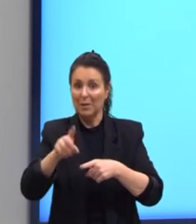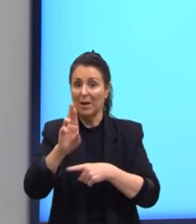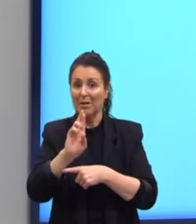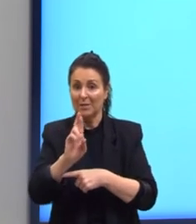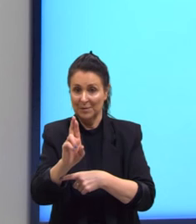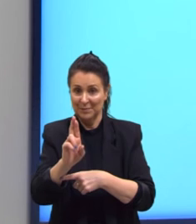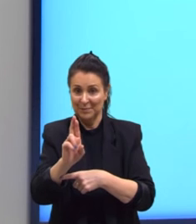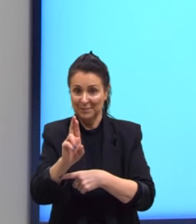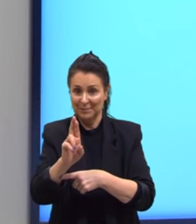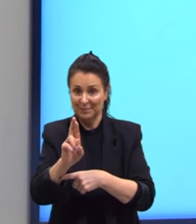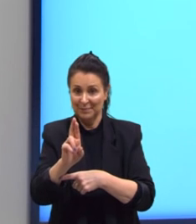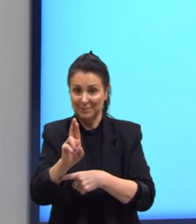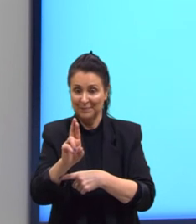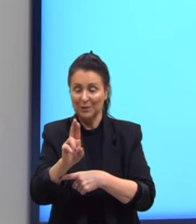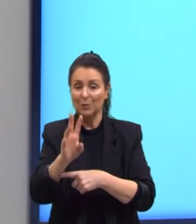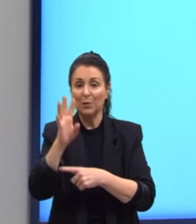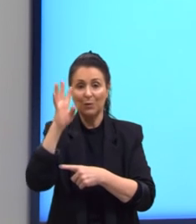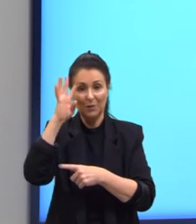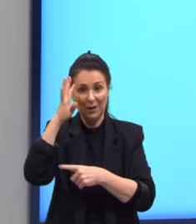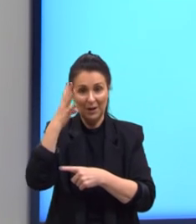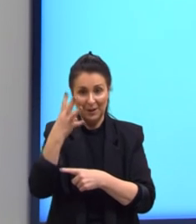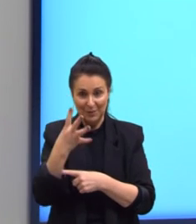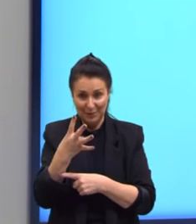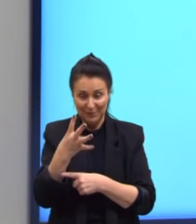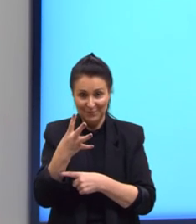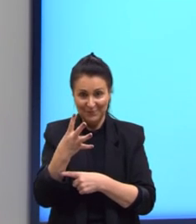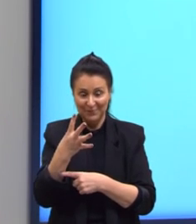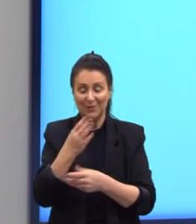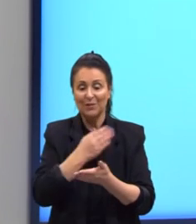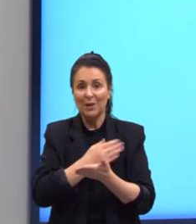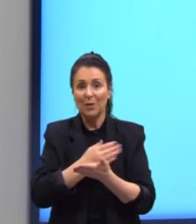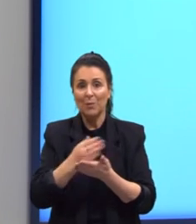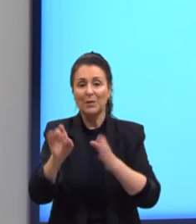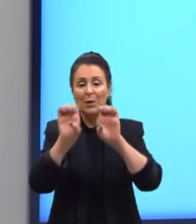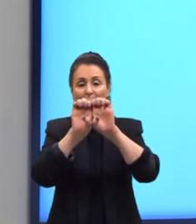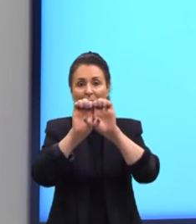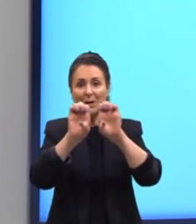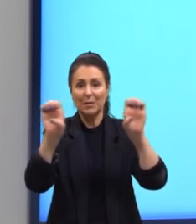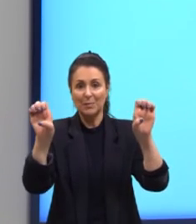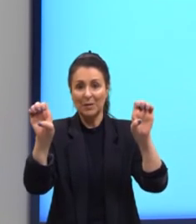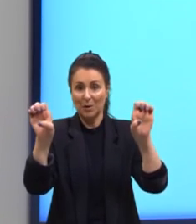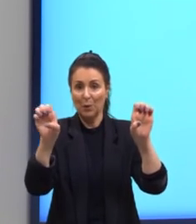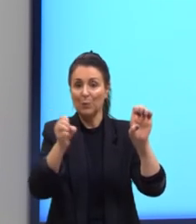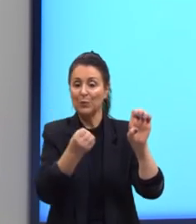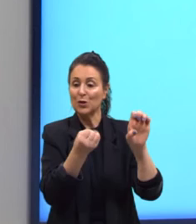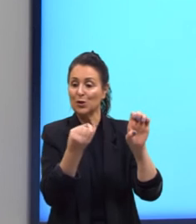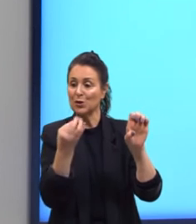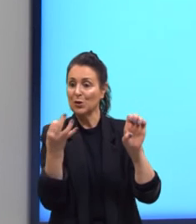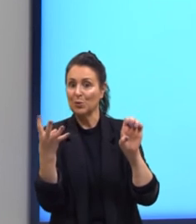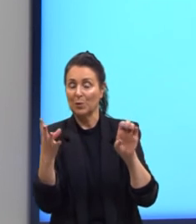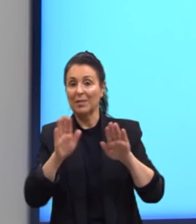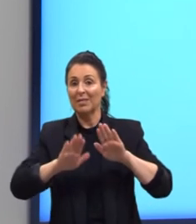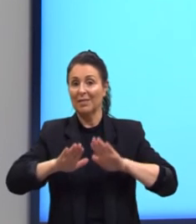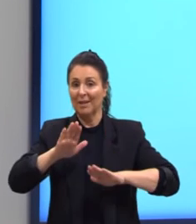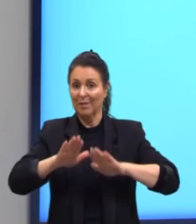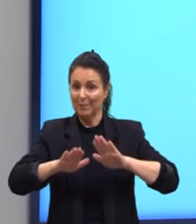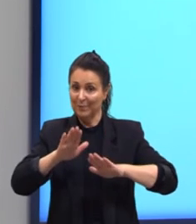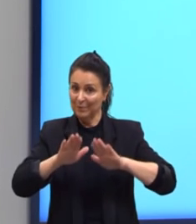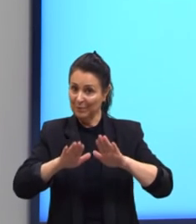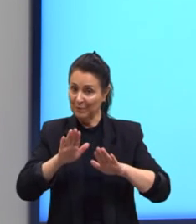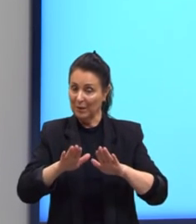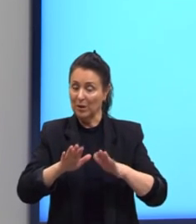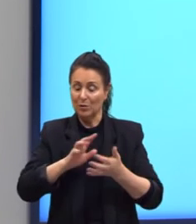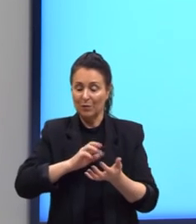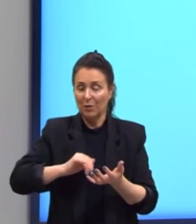quando for resolver isso aqui vai se tornar uma expressão numérica né dependendo do caso se nós vamos